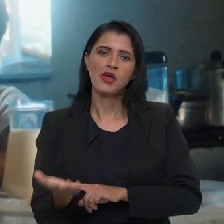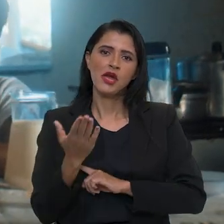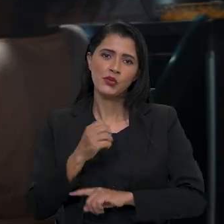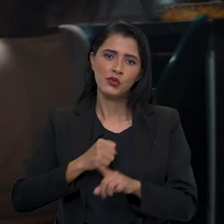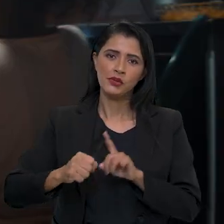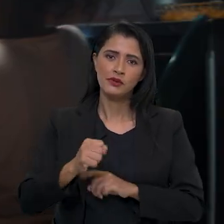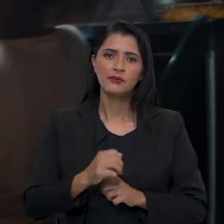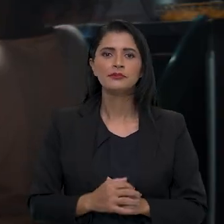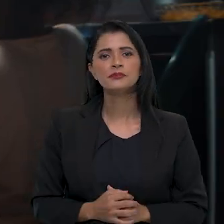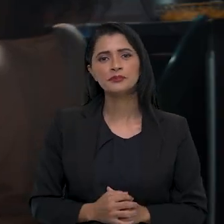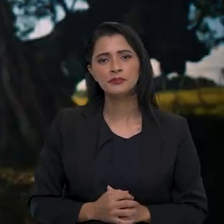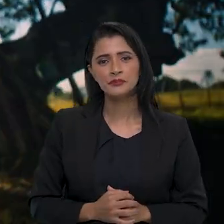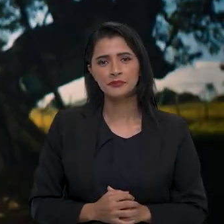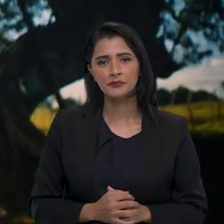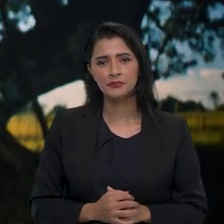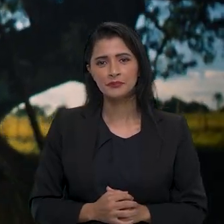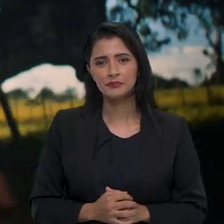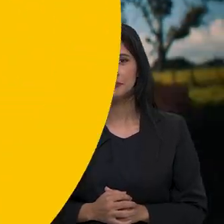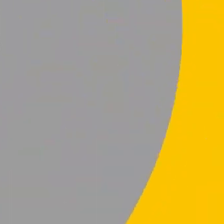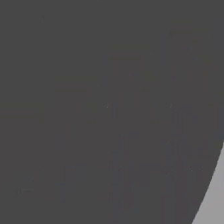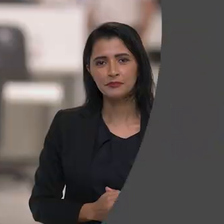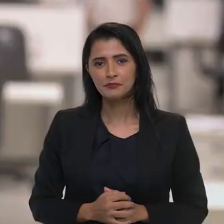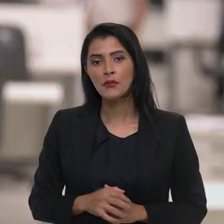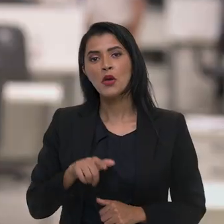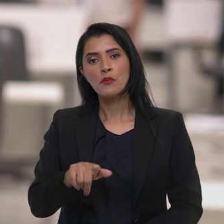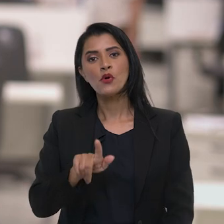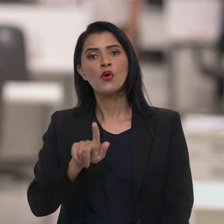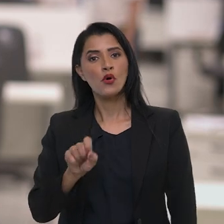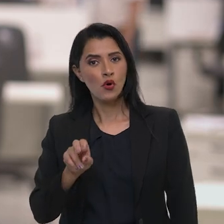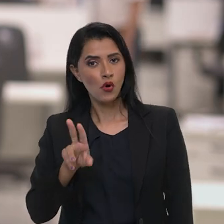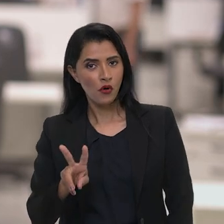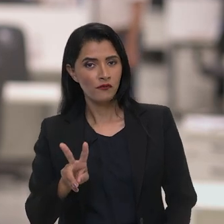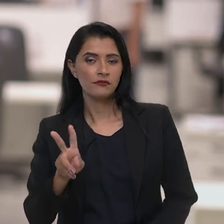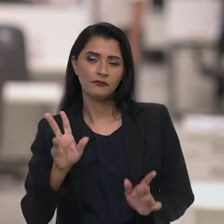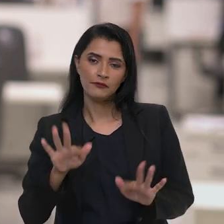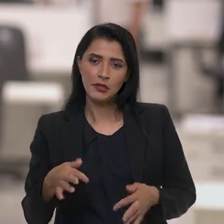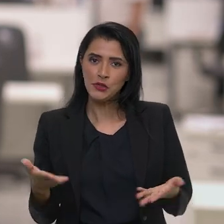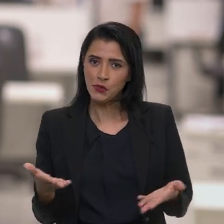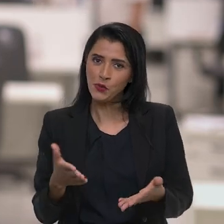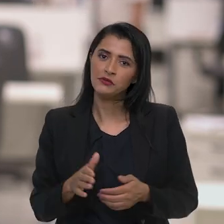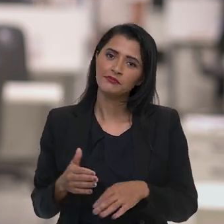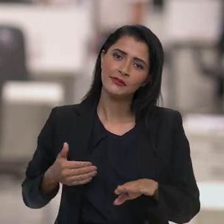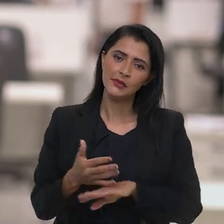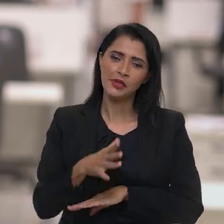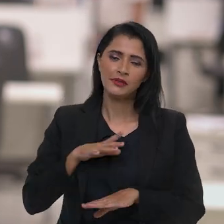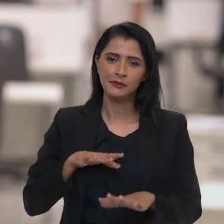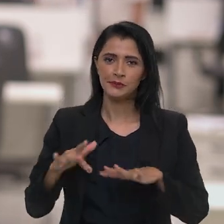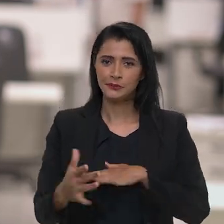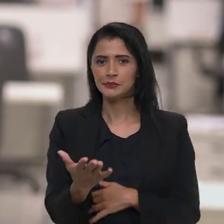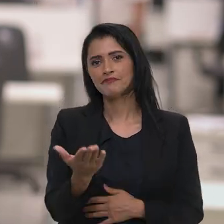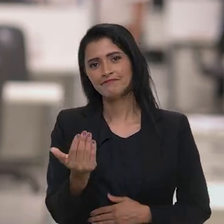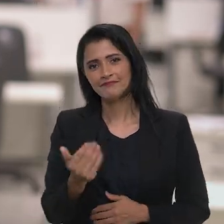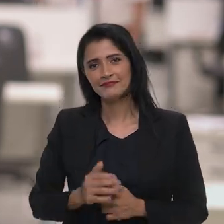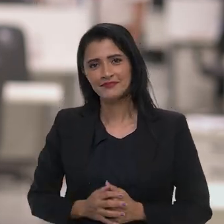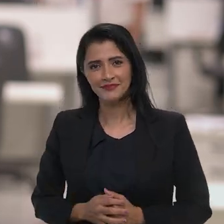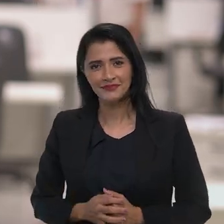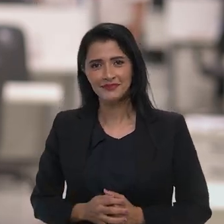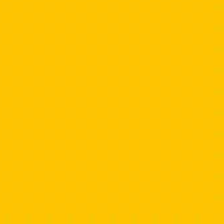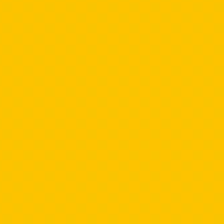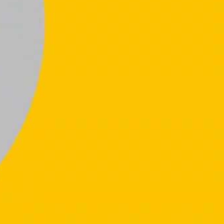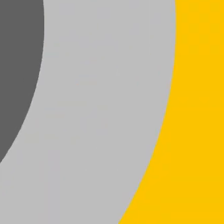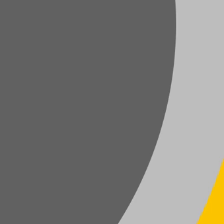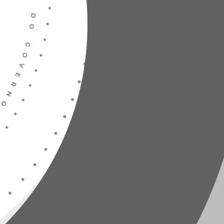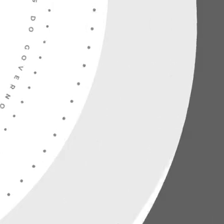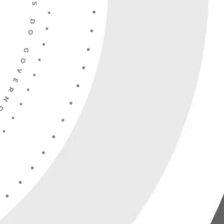para o pagamento de benefícios sociais. E o Ponto Gov de hoje fica por aqui. Siga com a gente nas redes sociais.